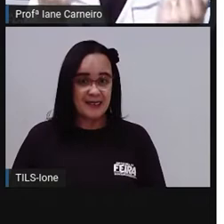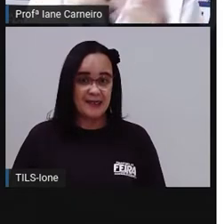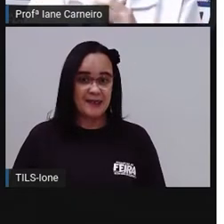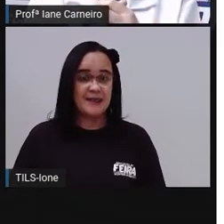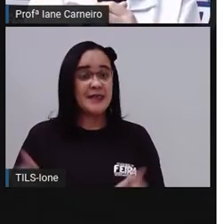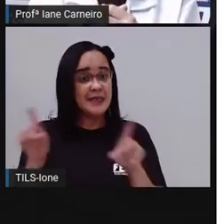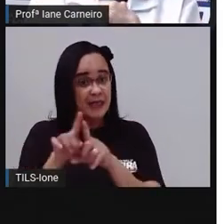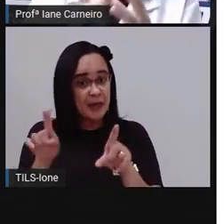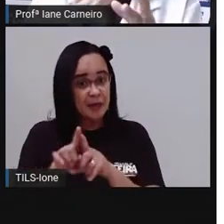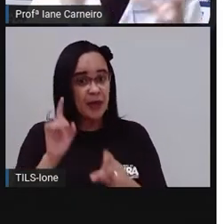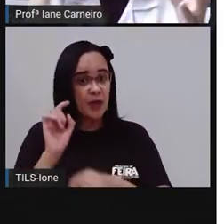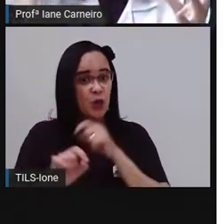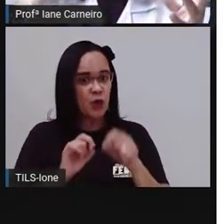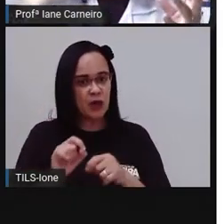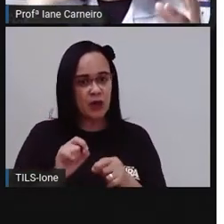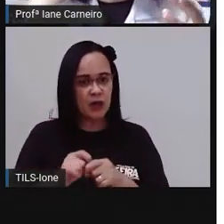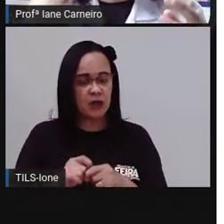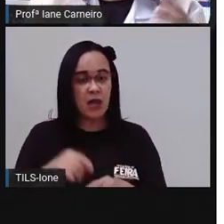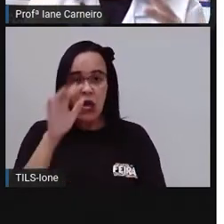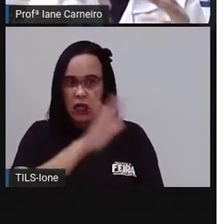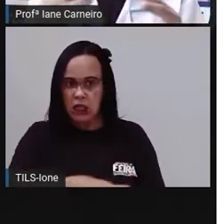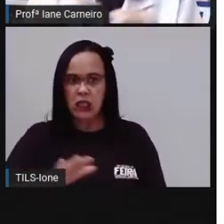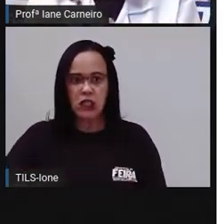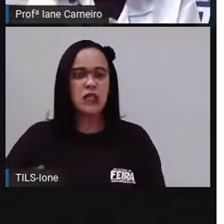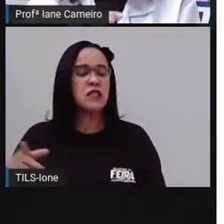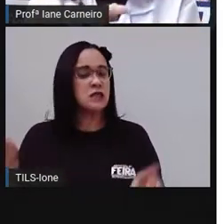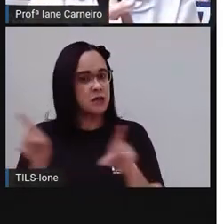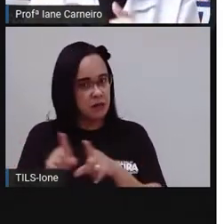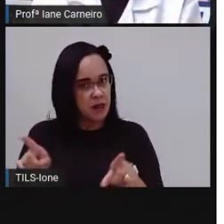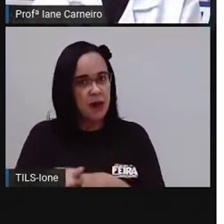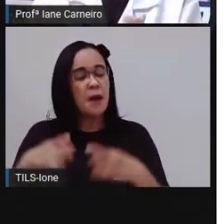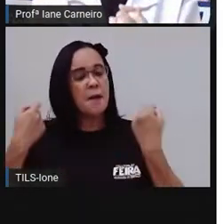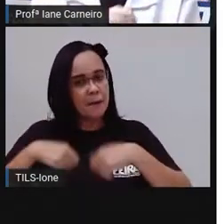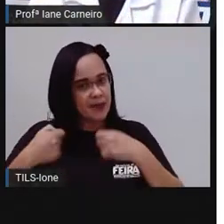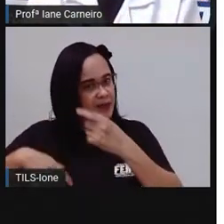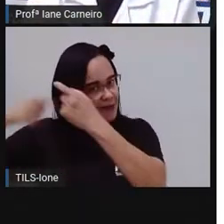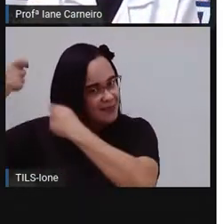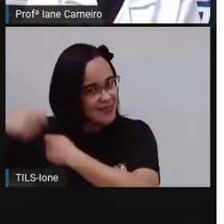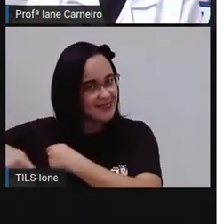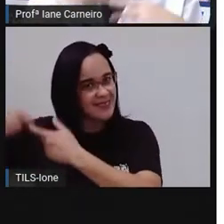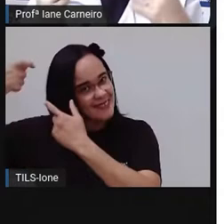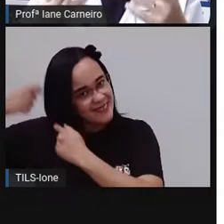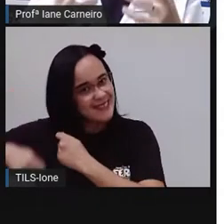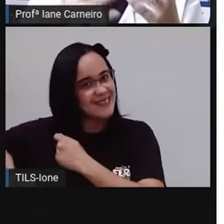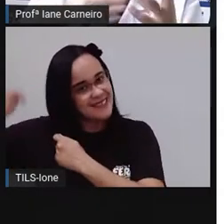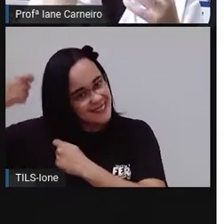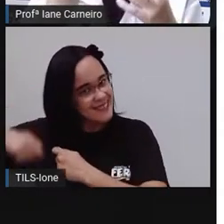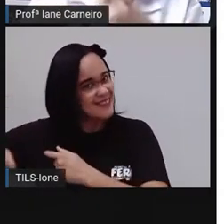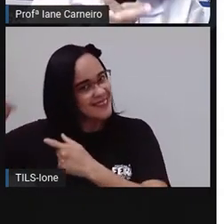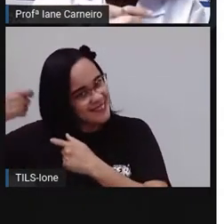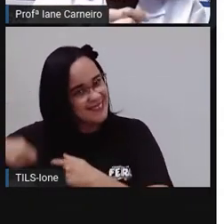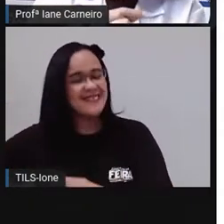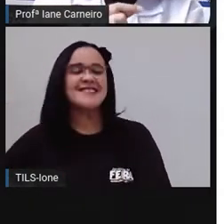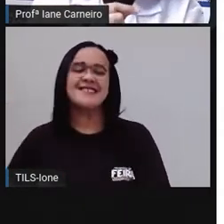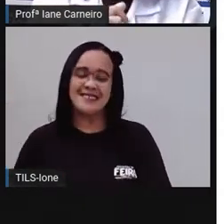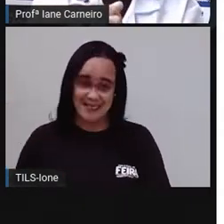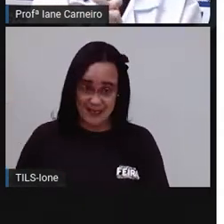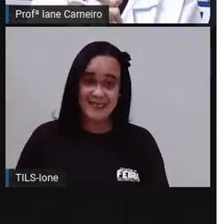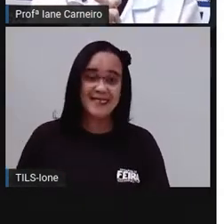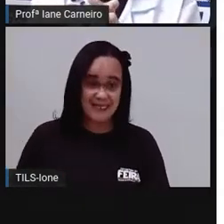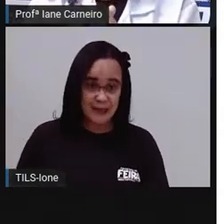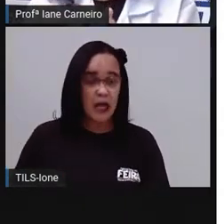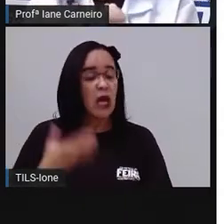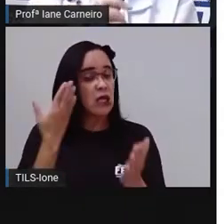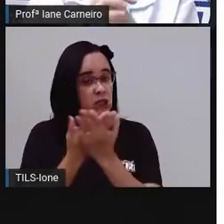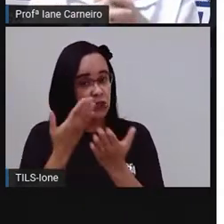As crianças que têm cabelo grande têm essa dificuldade. As escolas que têm caixas de areia, então